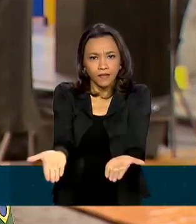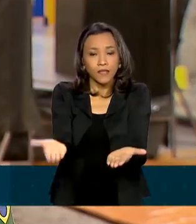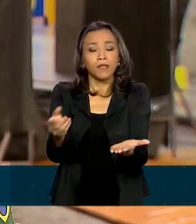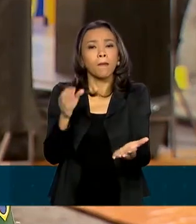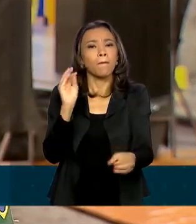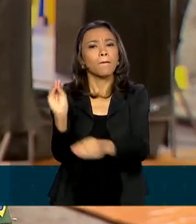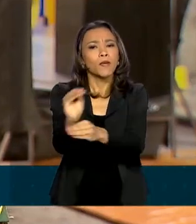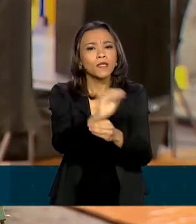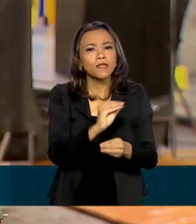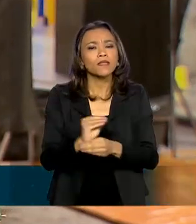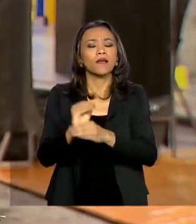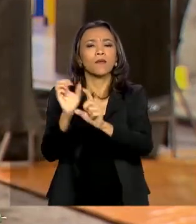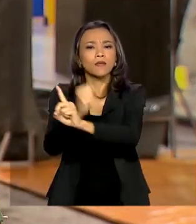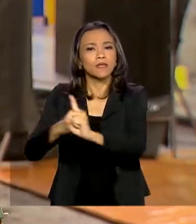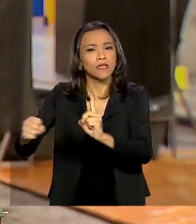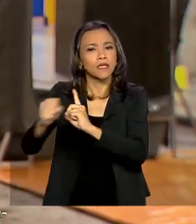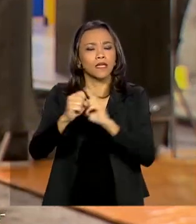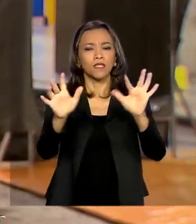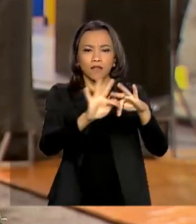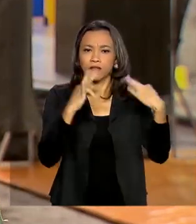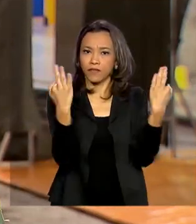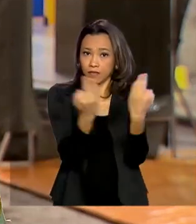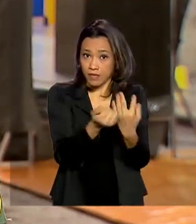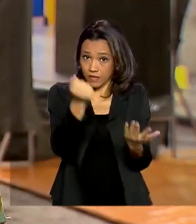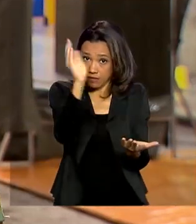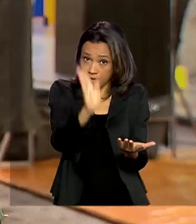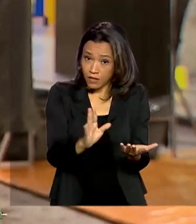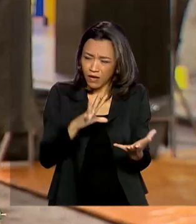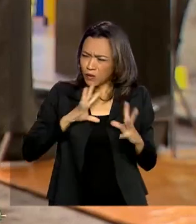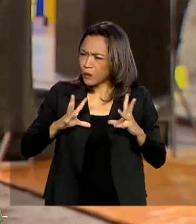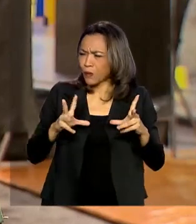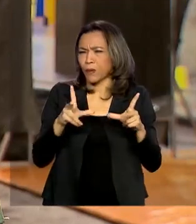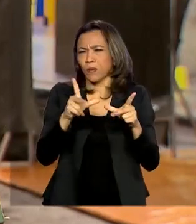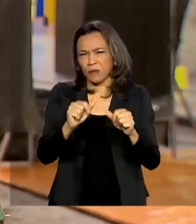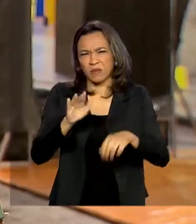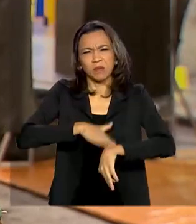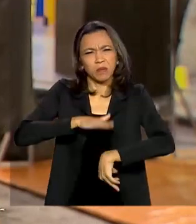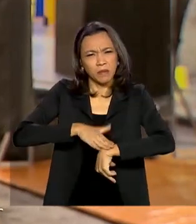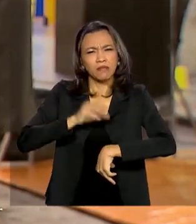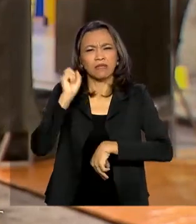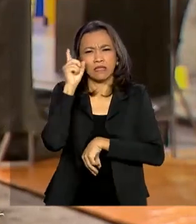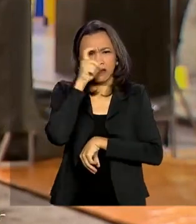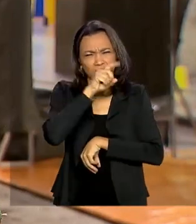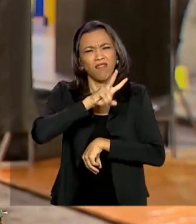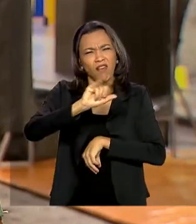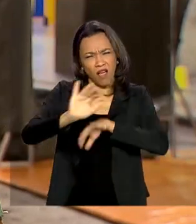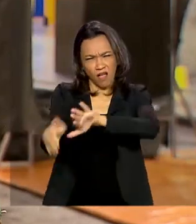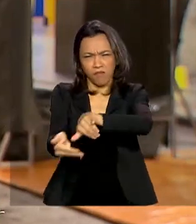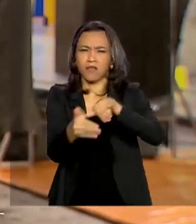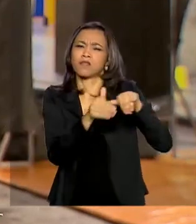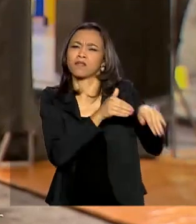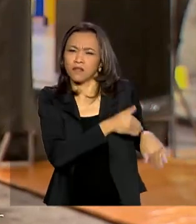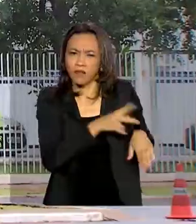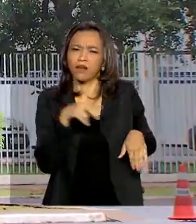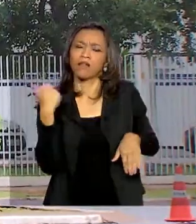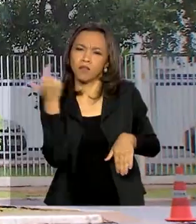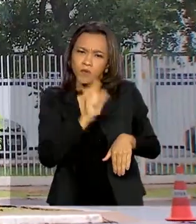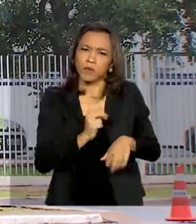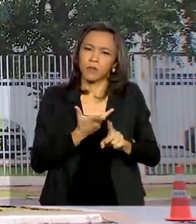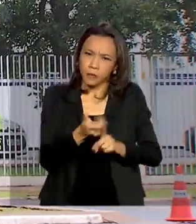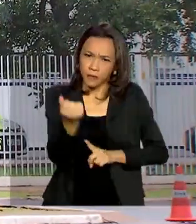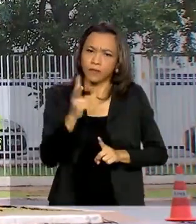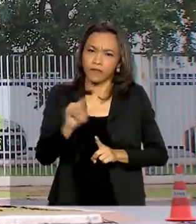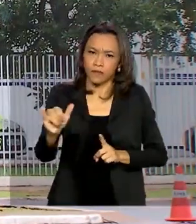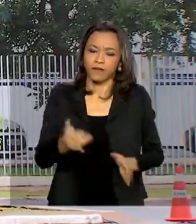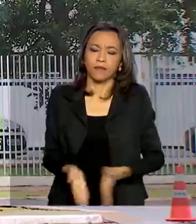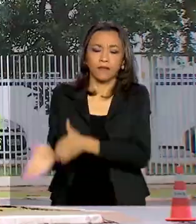sociedade, à família brasileira, a todos nós, nesse momento difícil que vai passar, que nós vamos superar. No setor